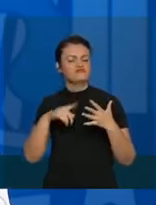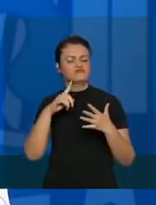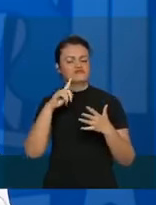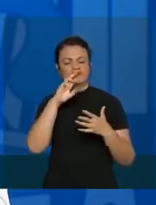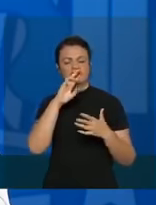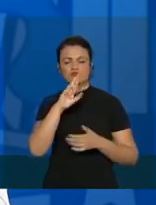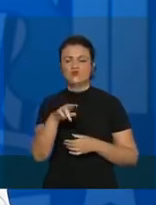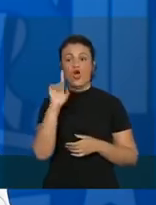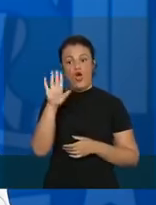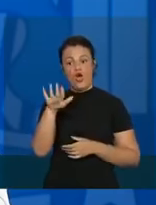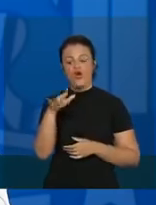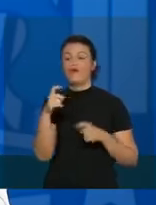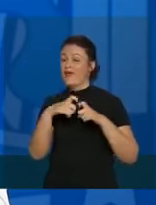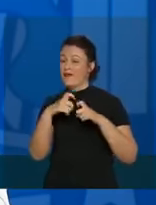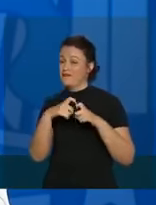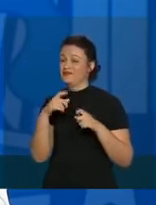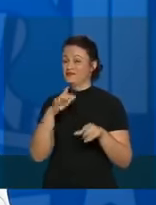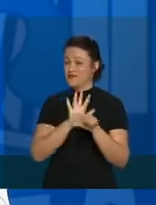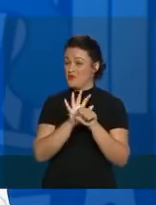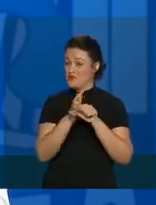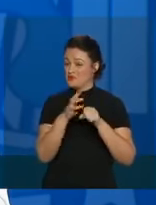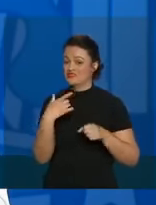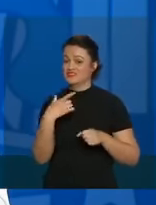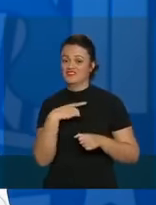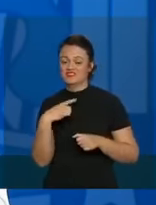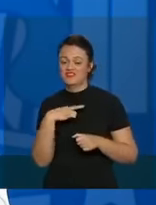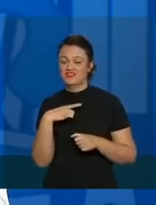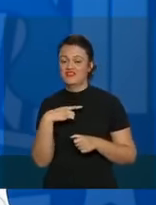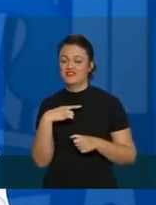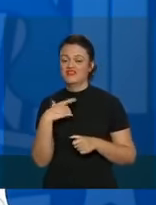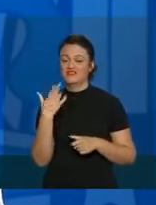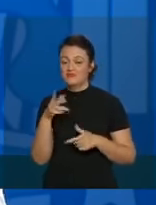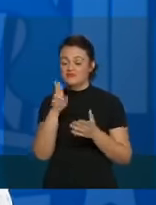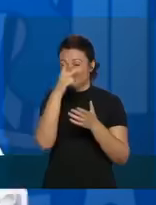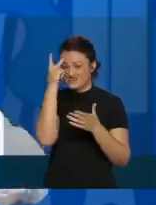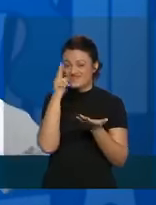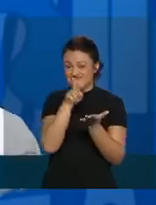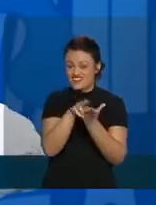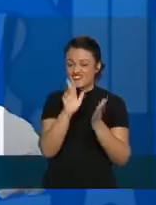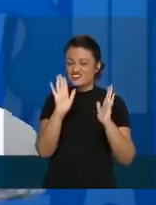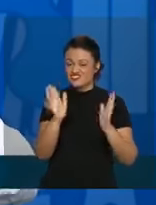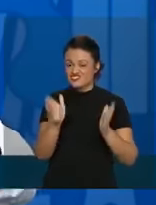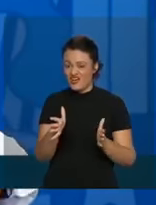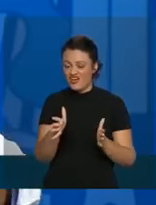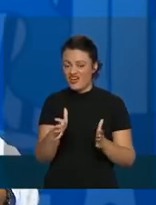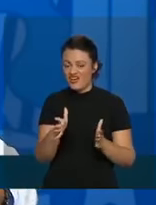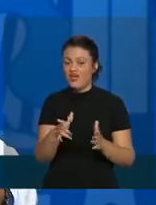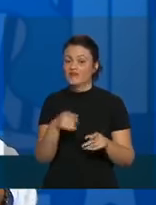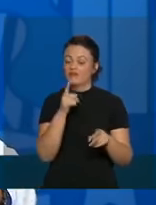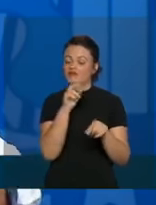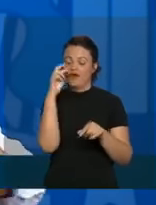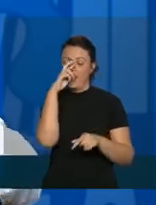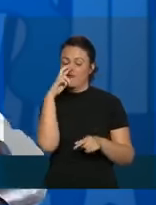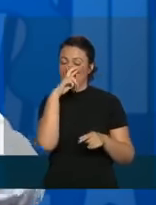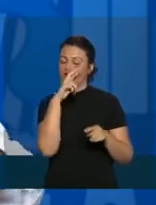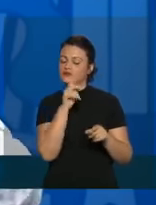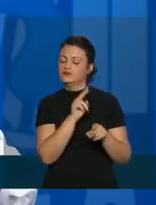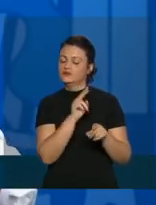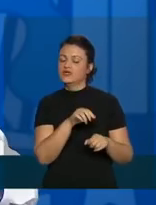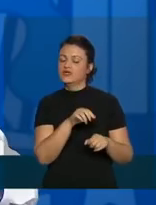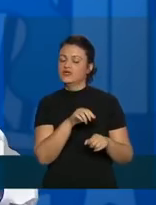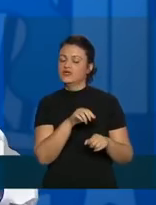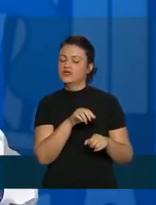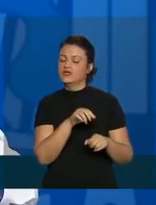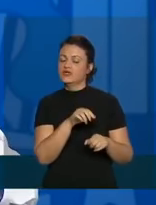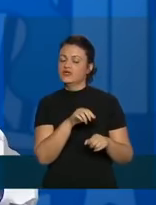dar esse remédio para o cara com coronavírus, os que estão internados, é para ficar com monitor. Se ele começar